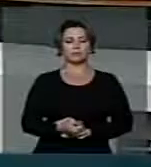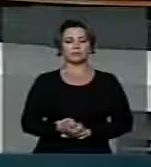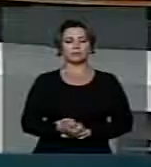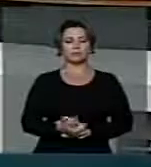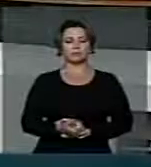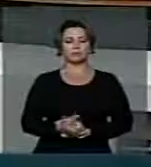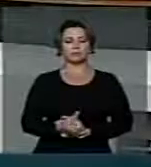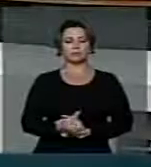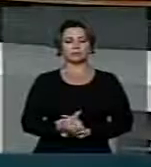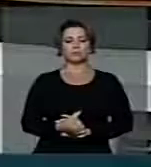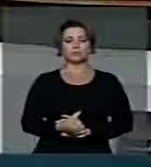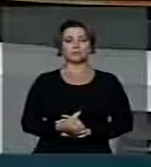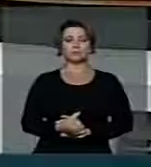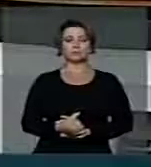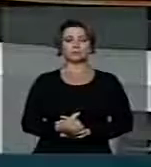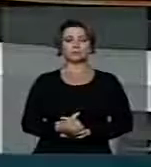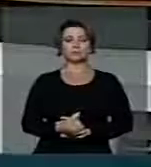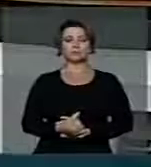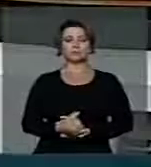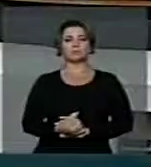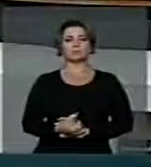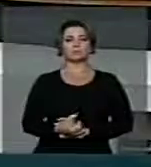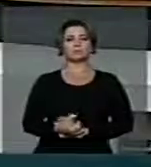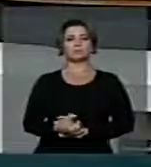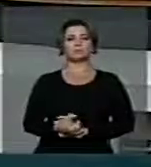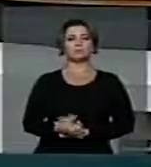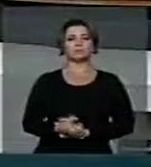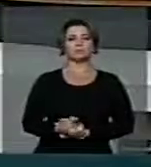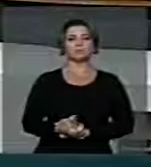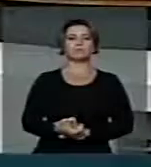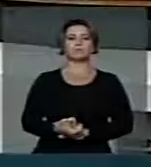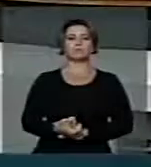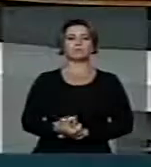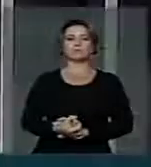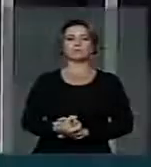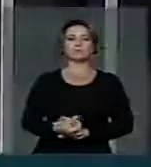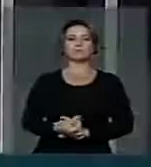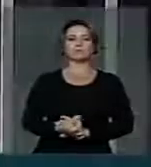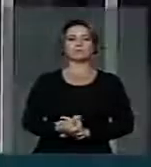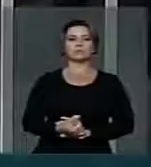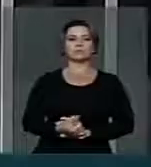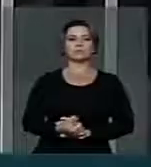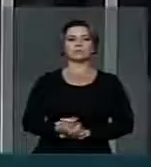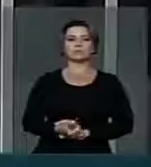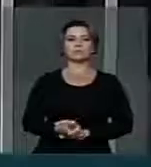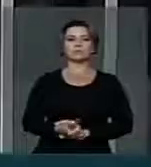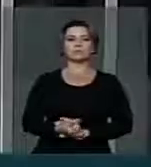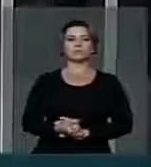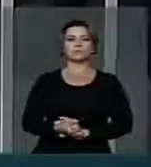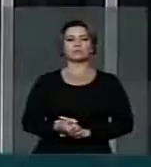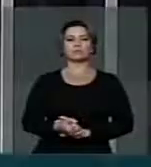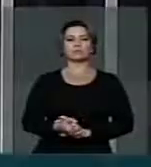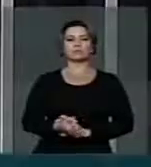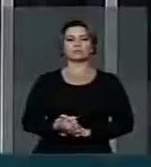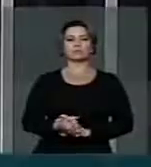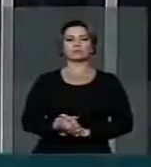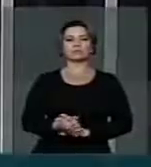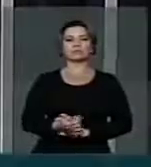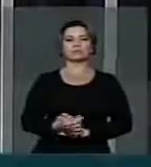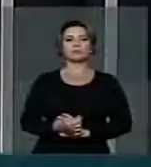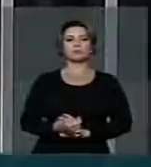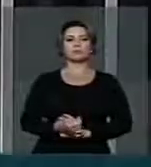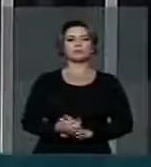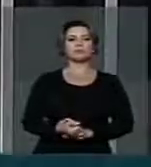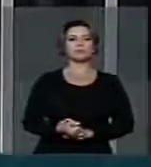Sr. Presidente, nós entendemos, e daí a razão desses nossos dois requerimentos,